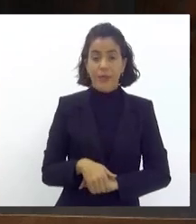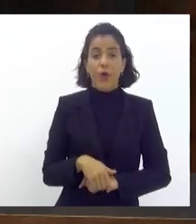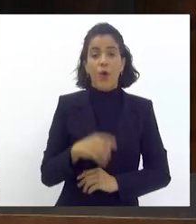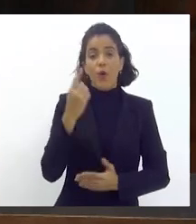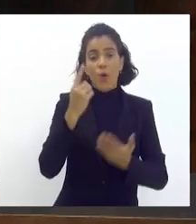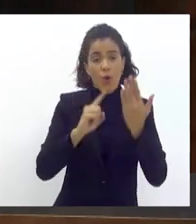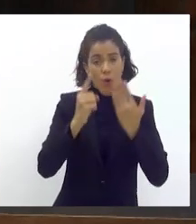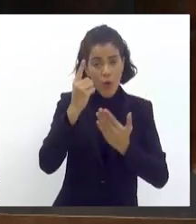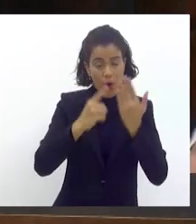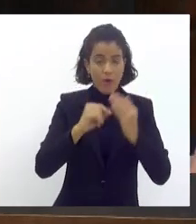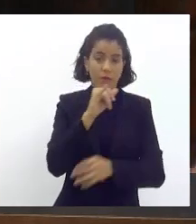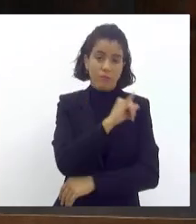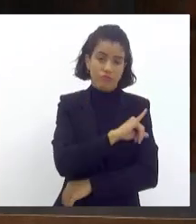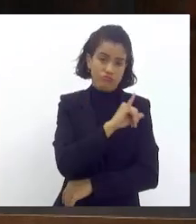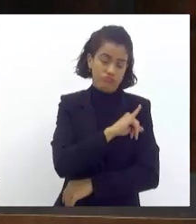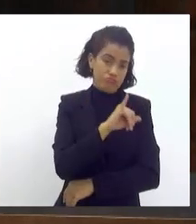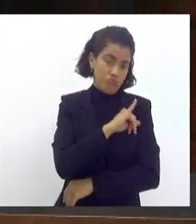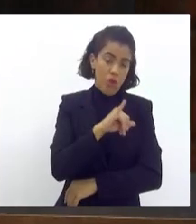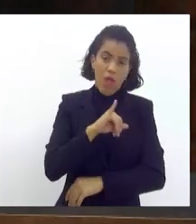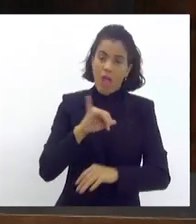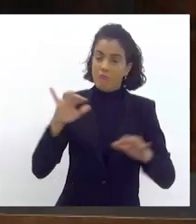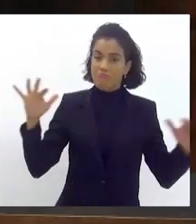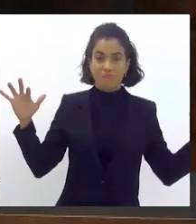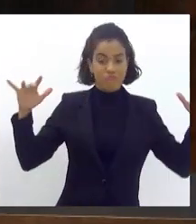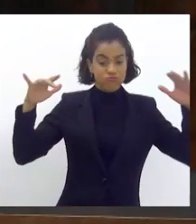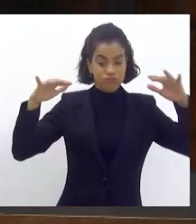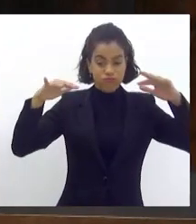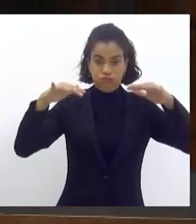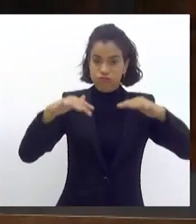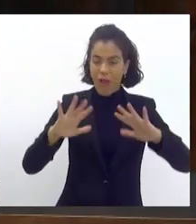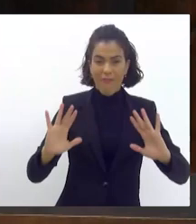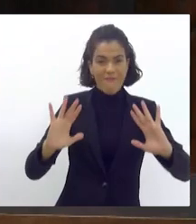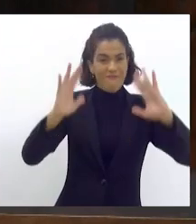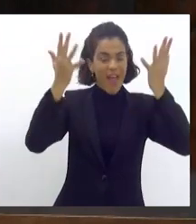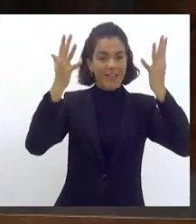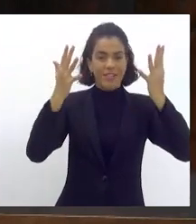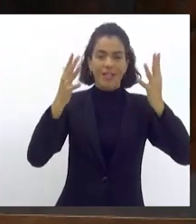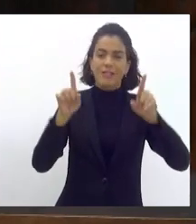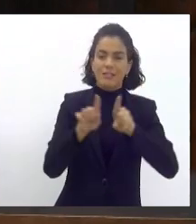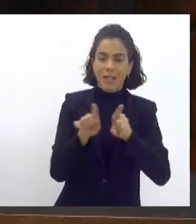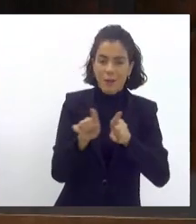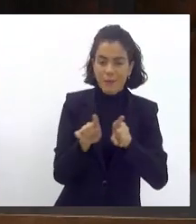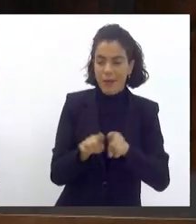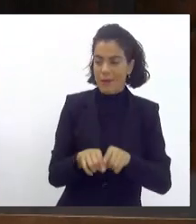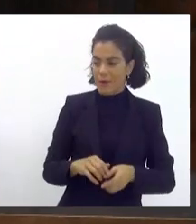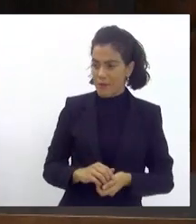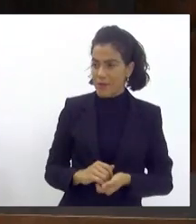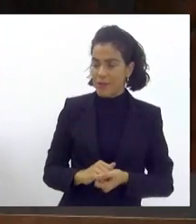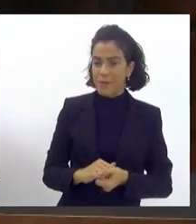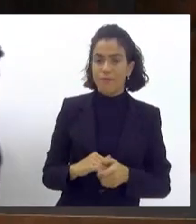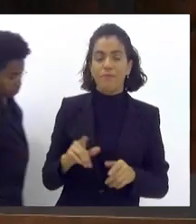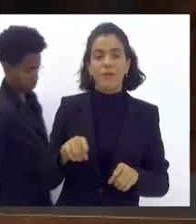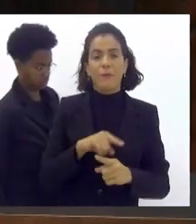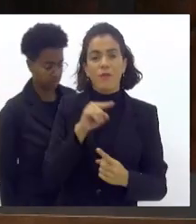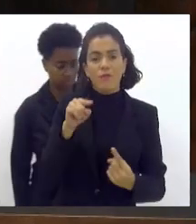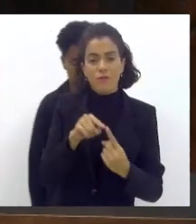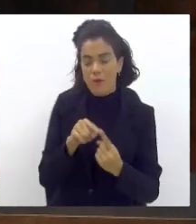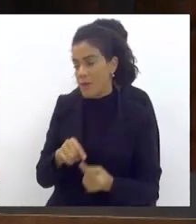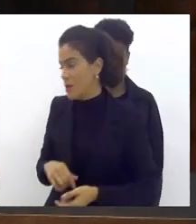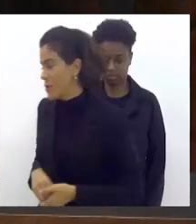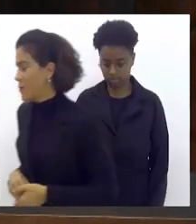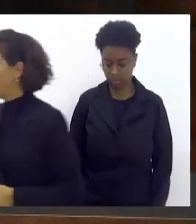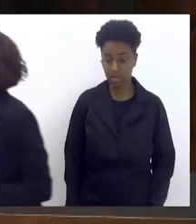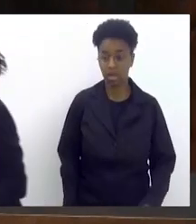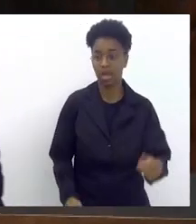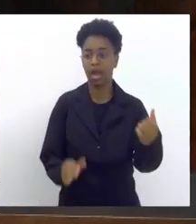Carnaval do Rio de Janeiro é um dos maiores espetáculos da Terra. Além disso, é um dos maiores ativos culturais e de fomento ao turismo e